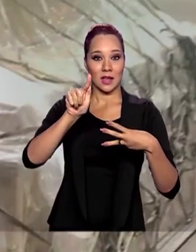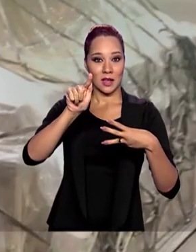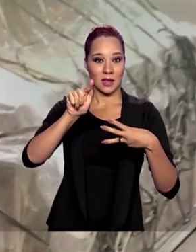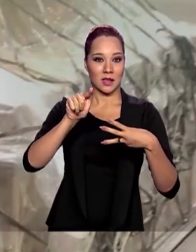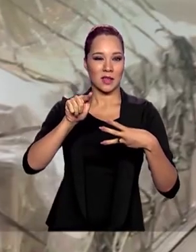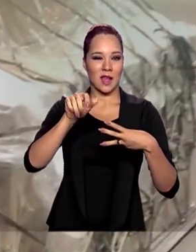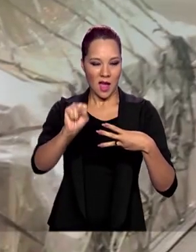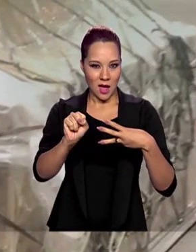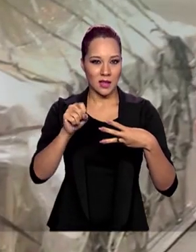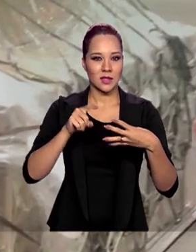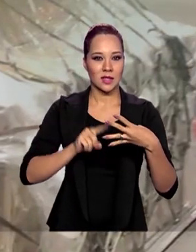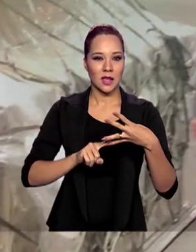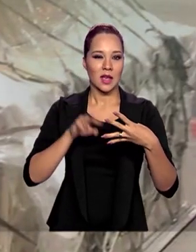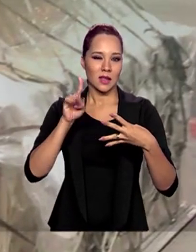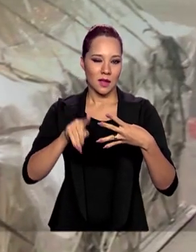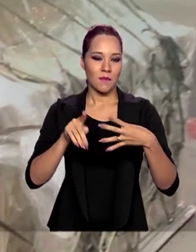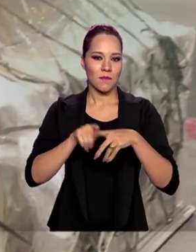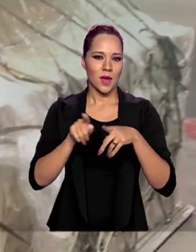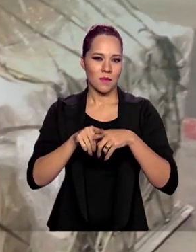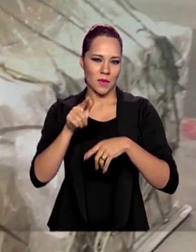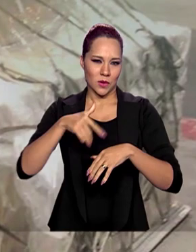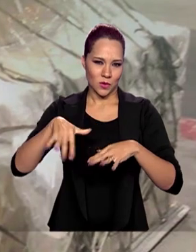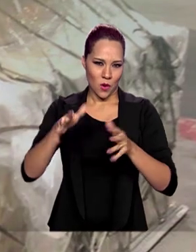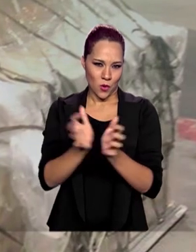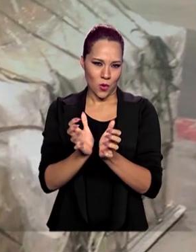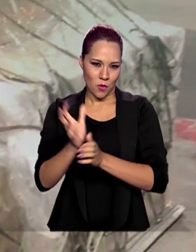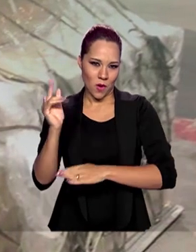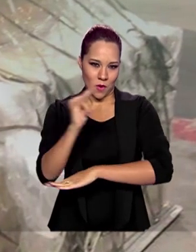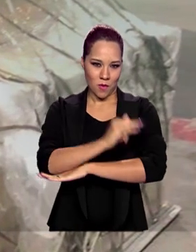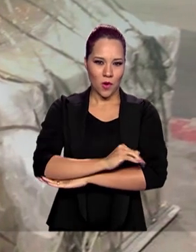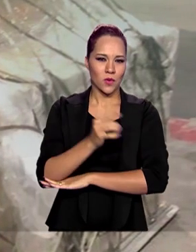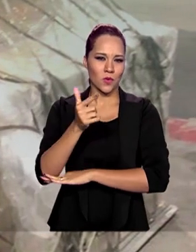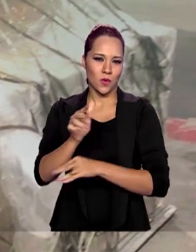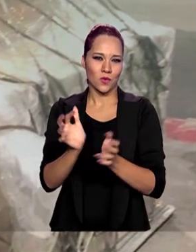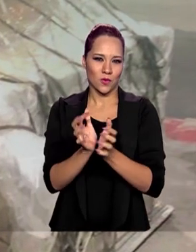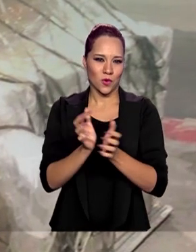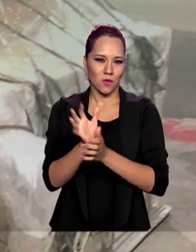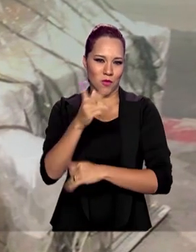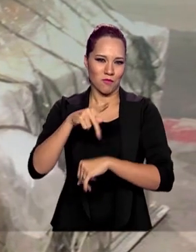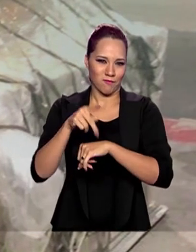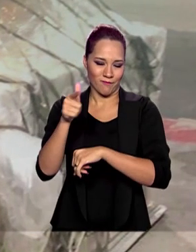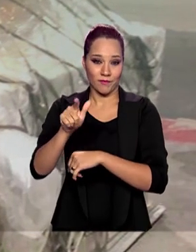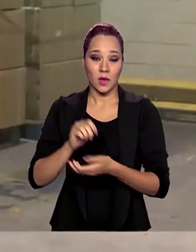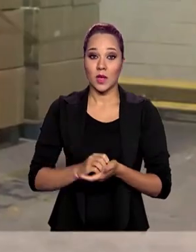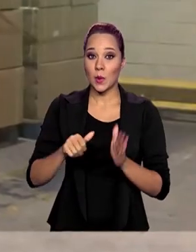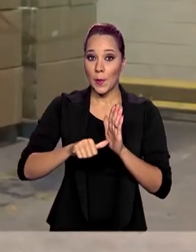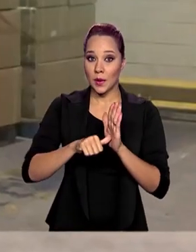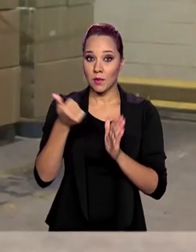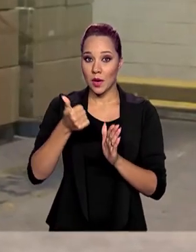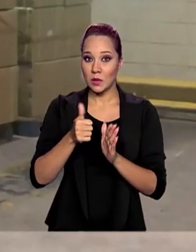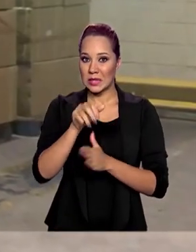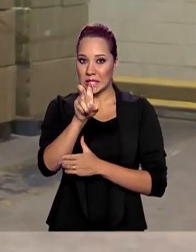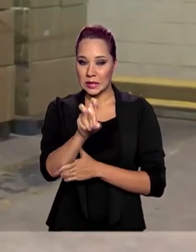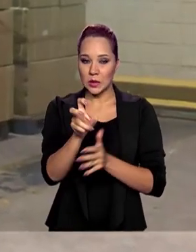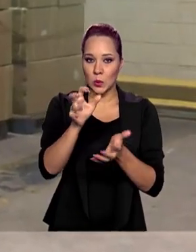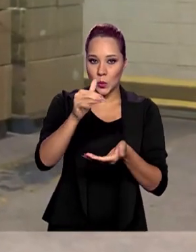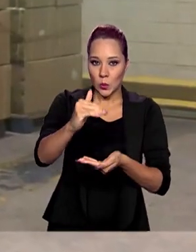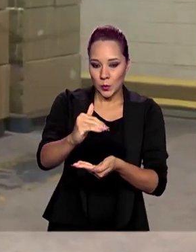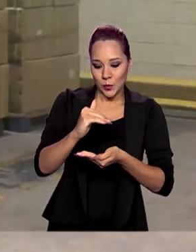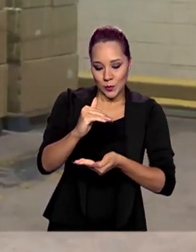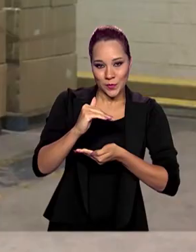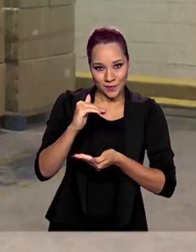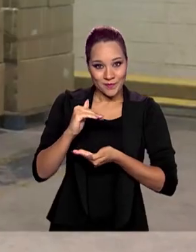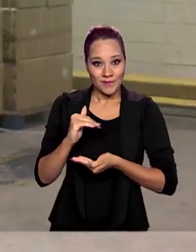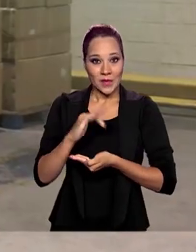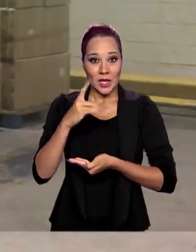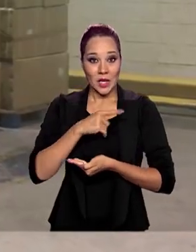Concessionária do Aeroporto e a Companhia Aérea Emirates. Esse é o primeiro de cinco lotes de kits importados da China, que